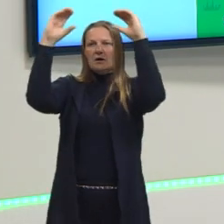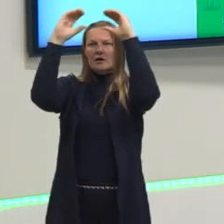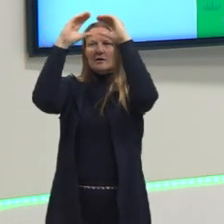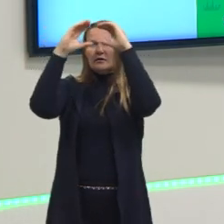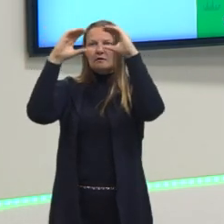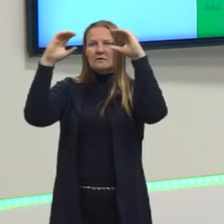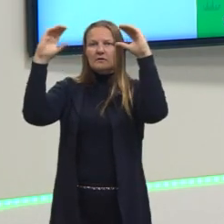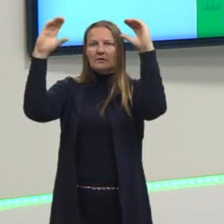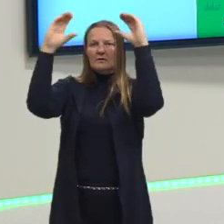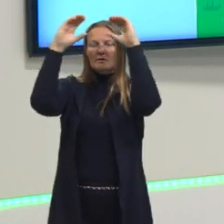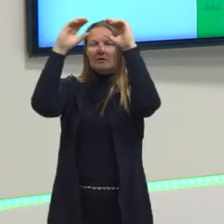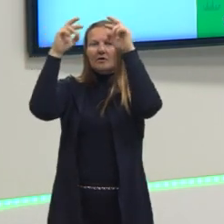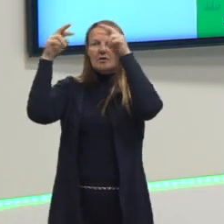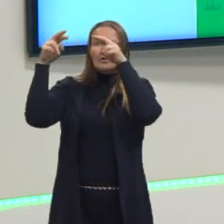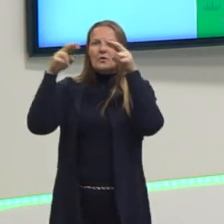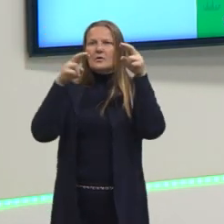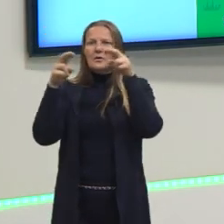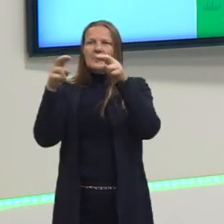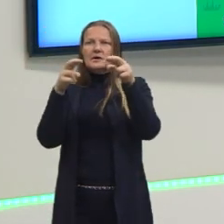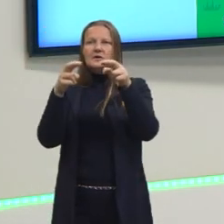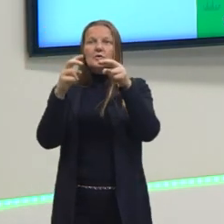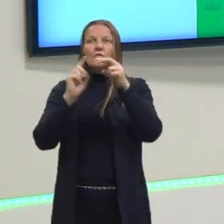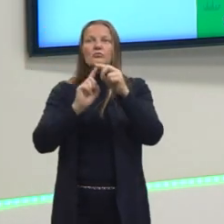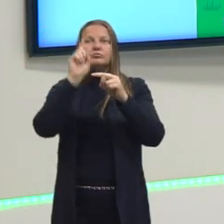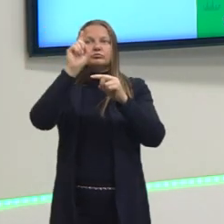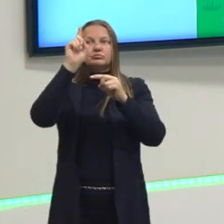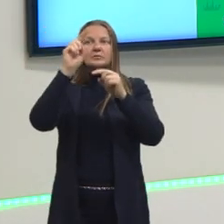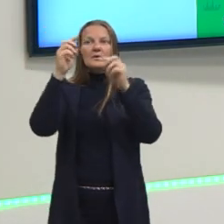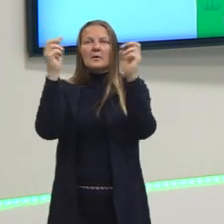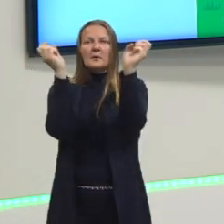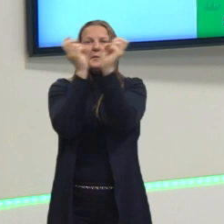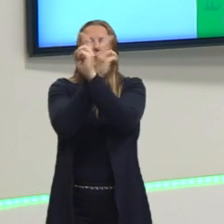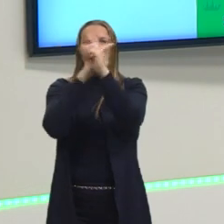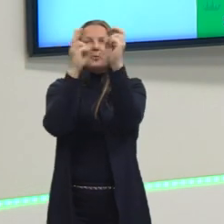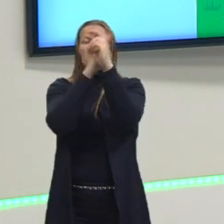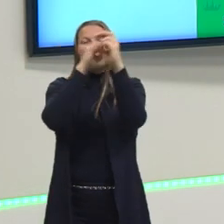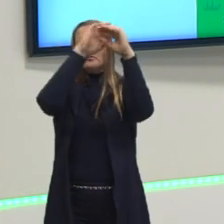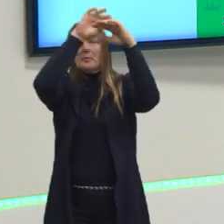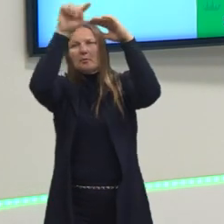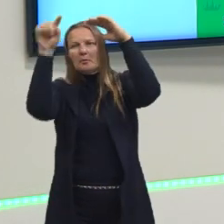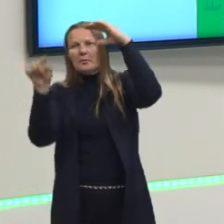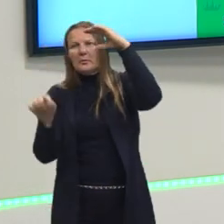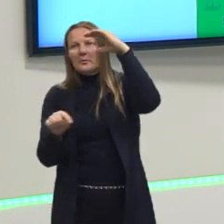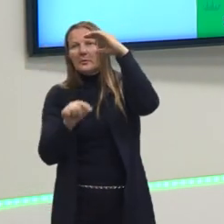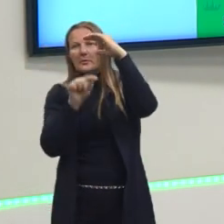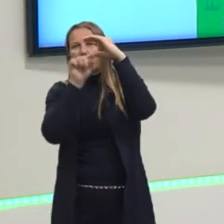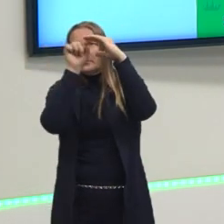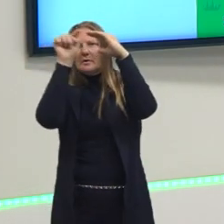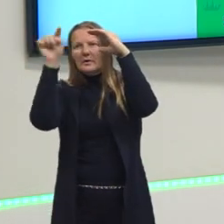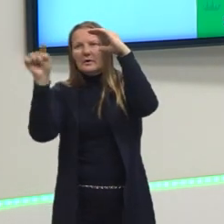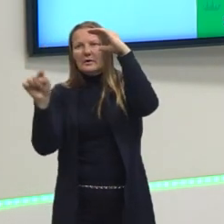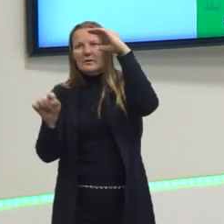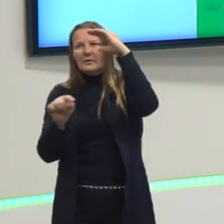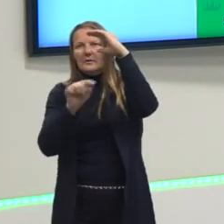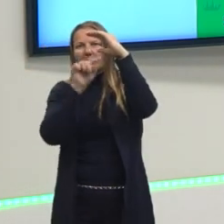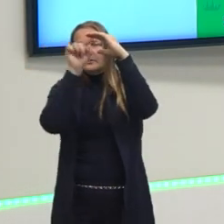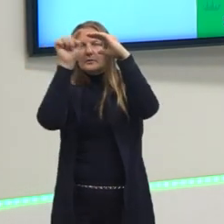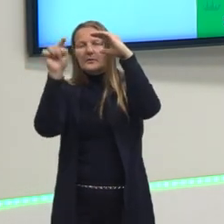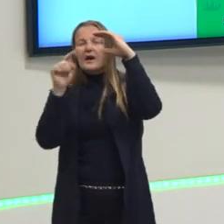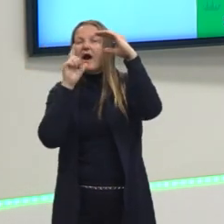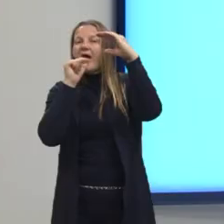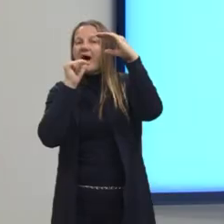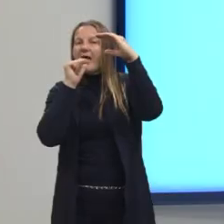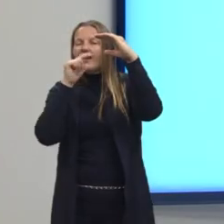transformar ali em rios aéreos que vão ser levados pelo vento e trazer a água para o resto do país. Certo?